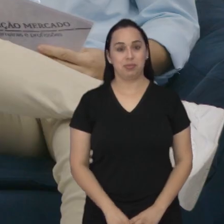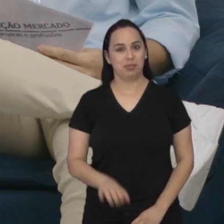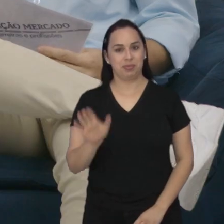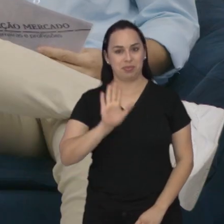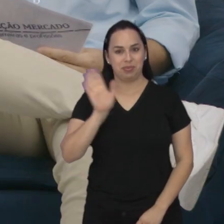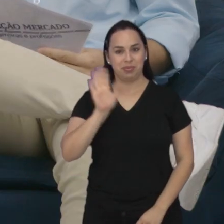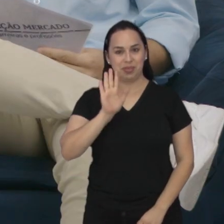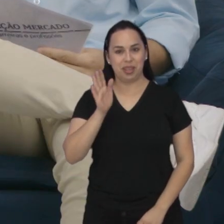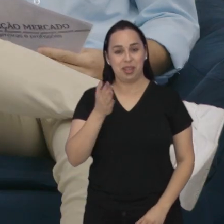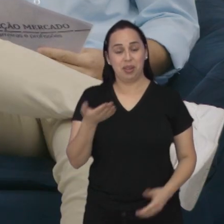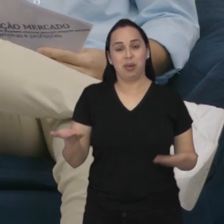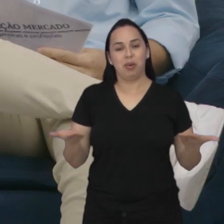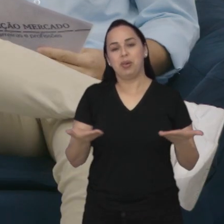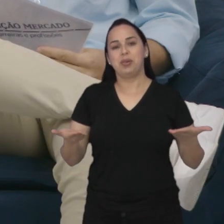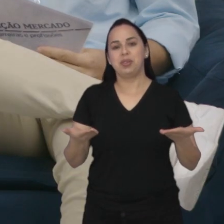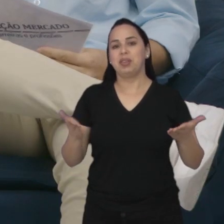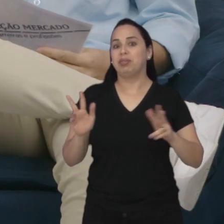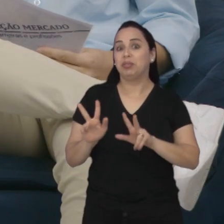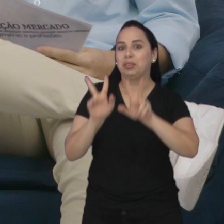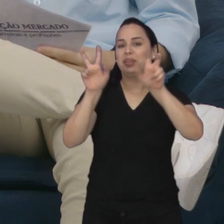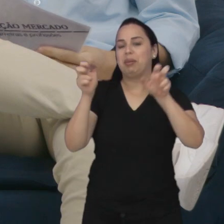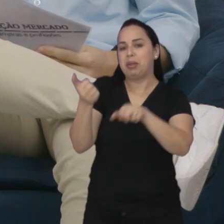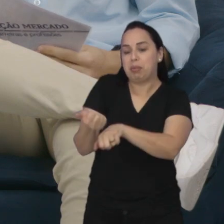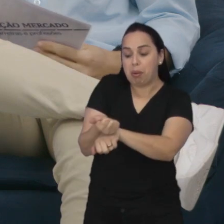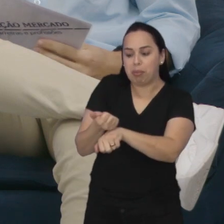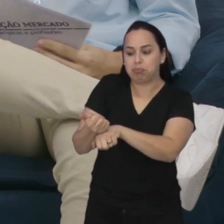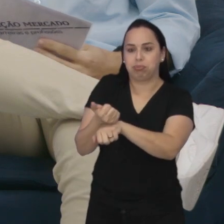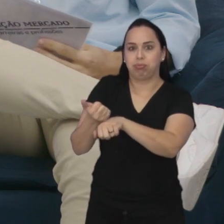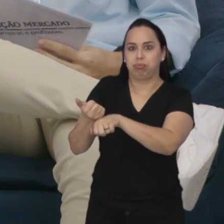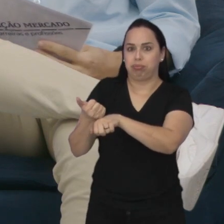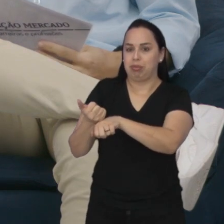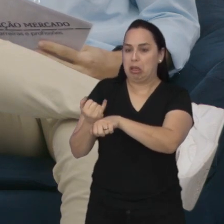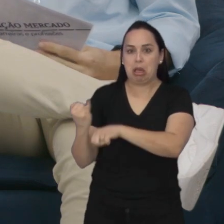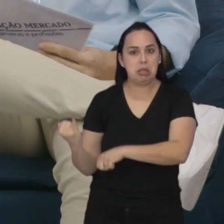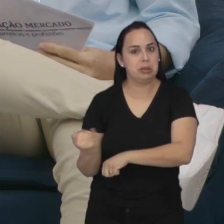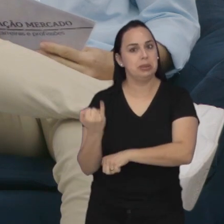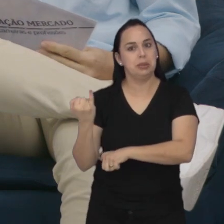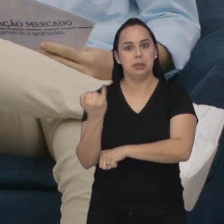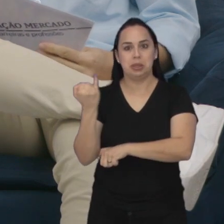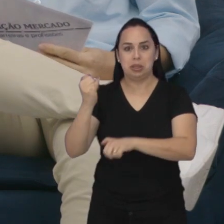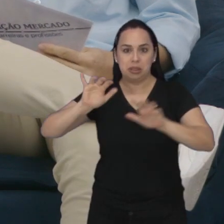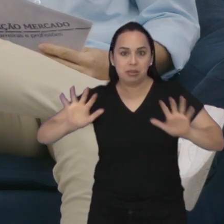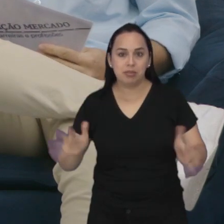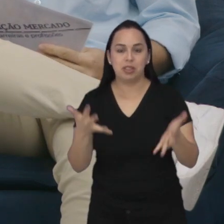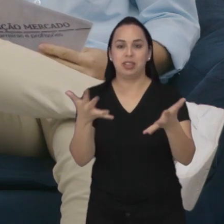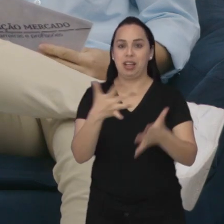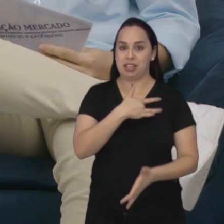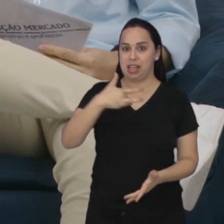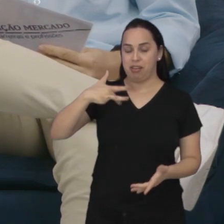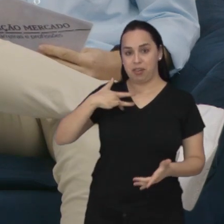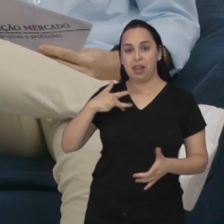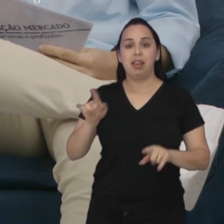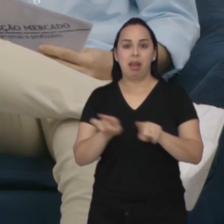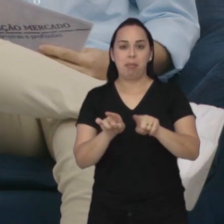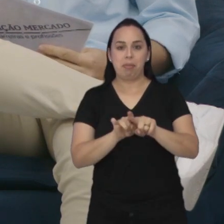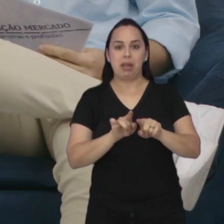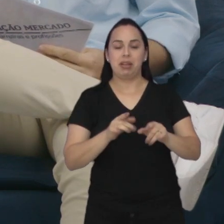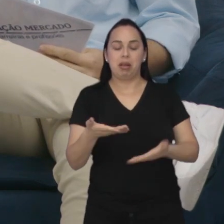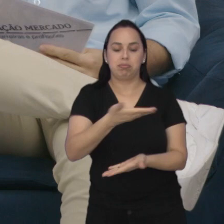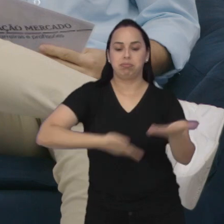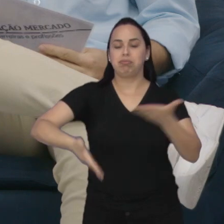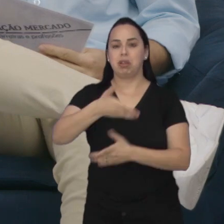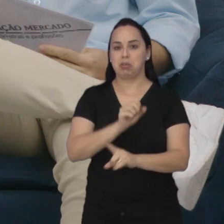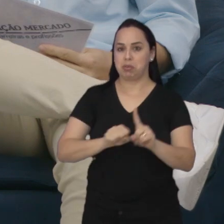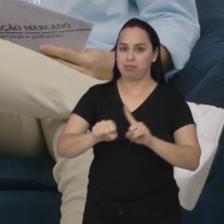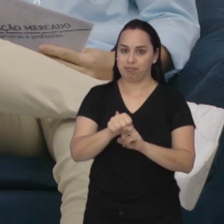Olá, hoje vamos falar de uma profissão que tem um papel fundamental na promoção da saúde e no desenvolvimento